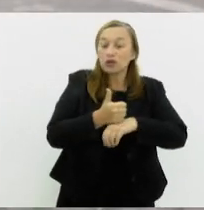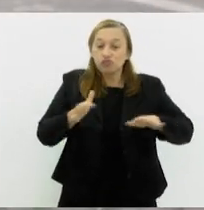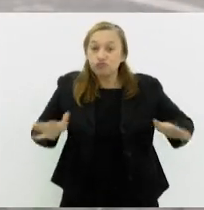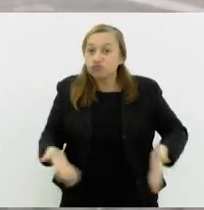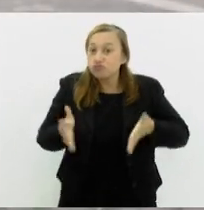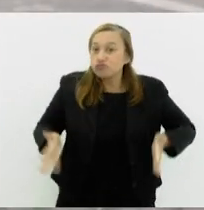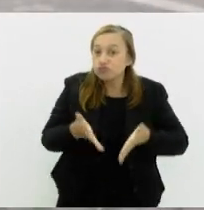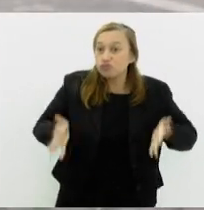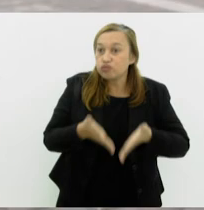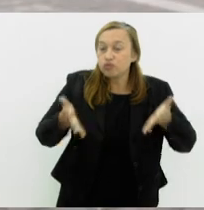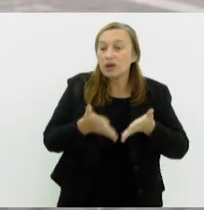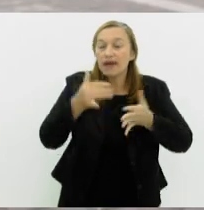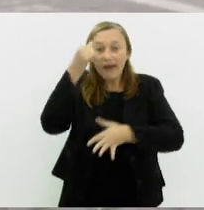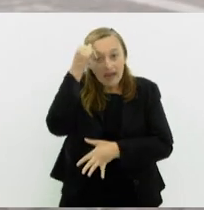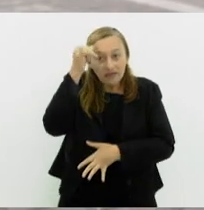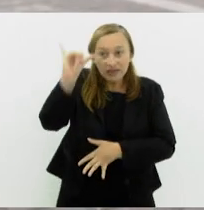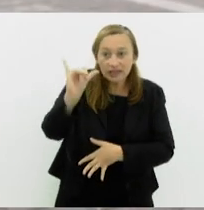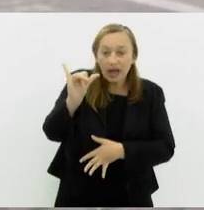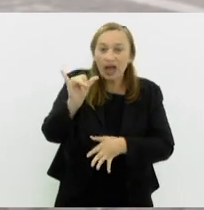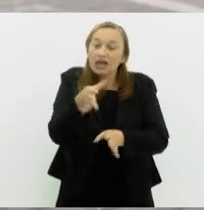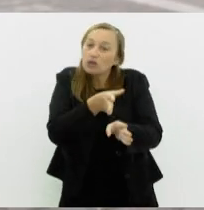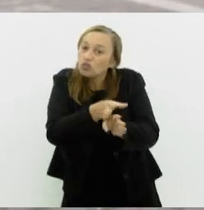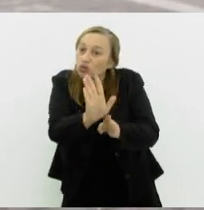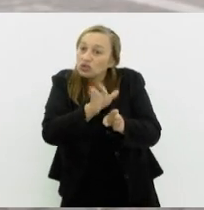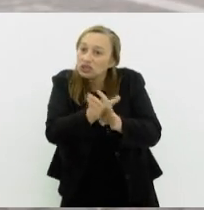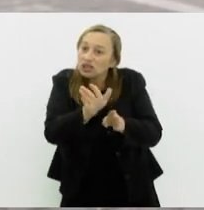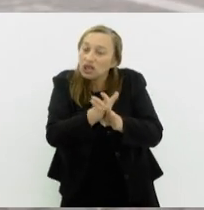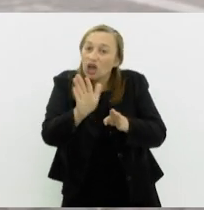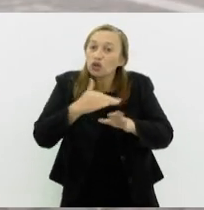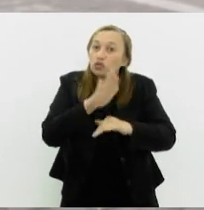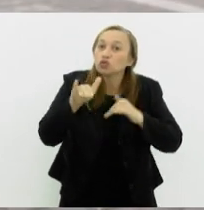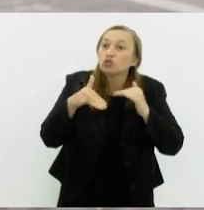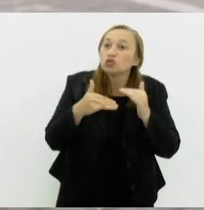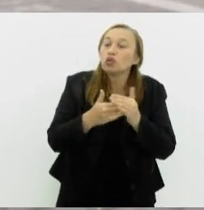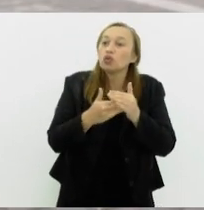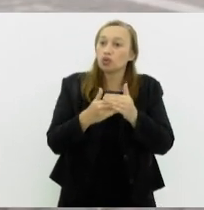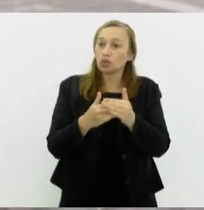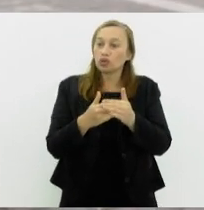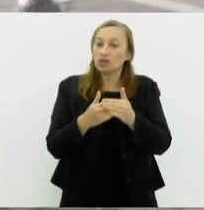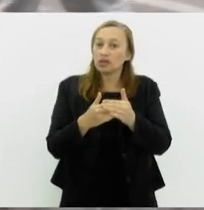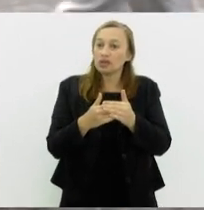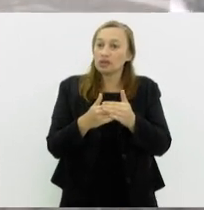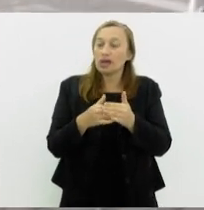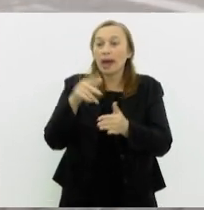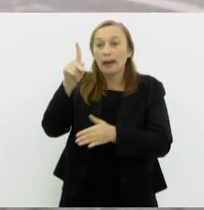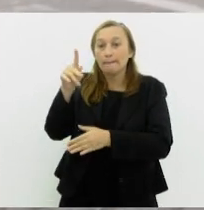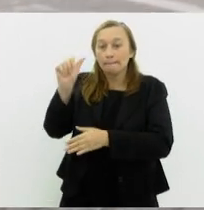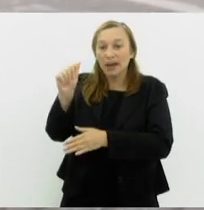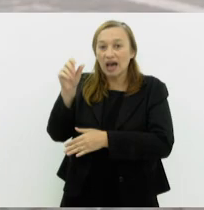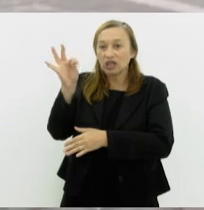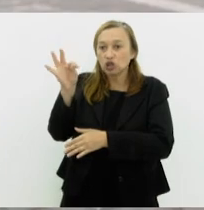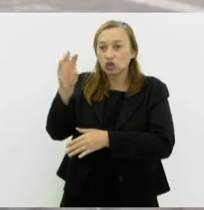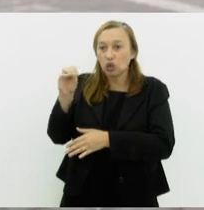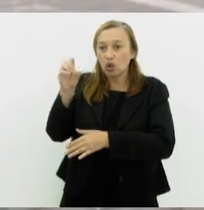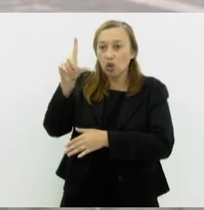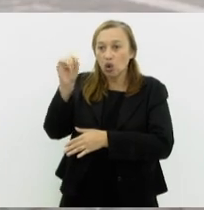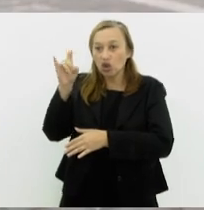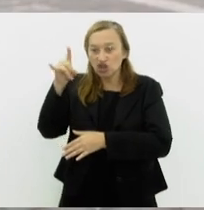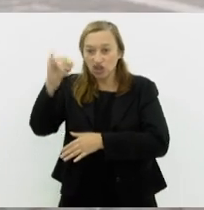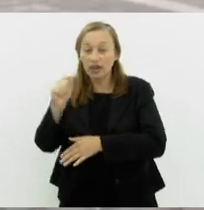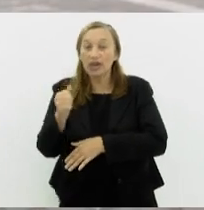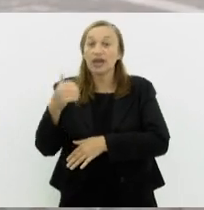prevenir e orientar sobre todas as causas dessas patologias que são muito importantes para a saúde feminina.